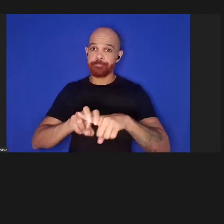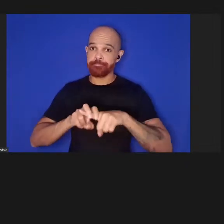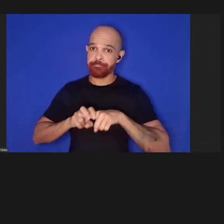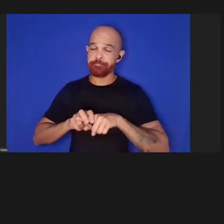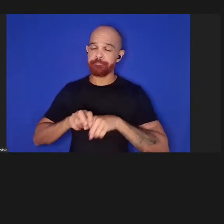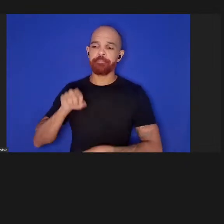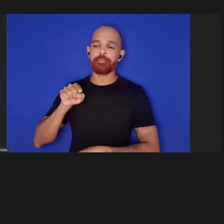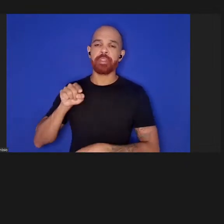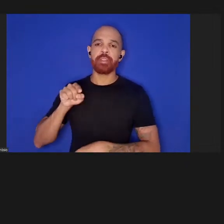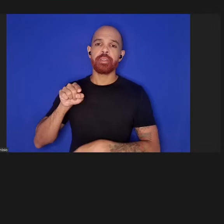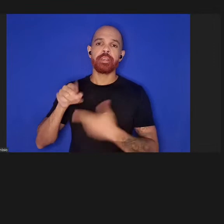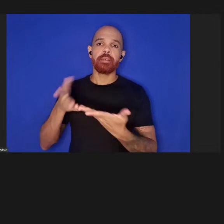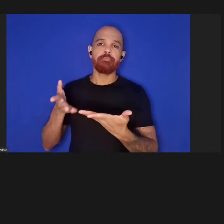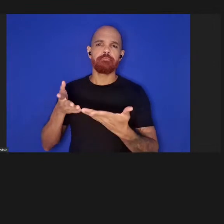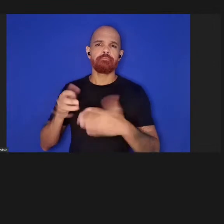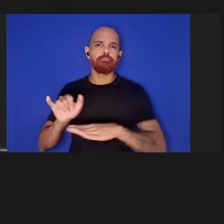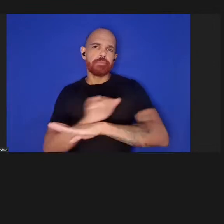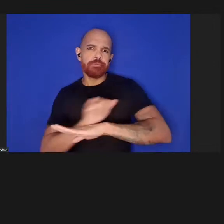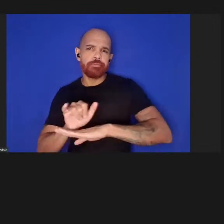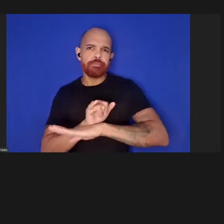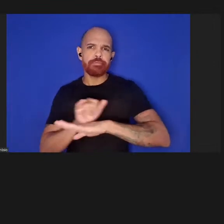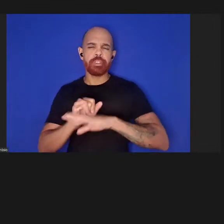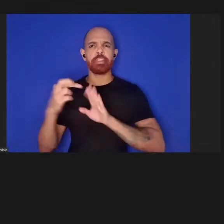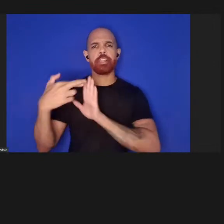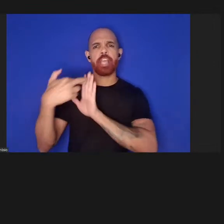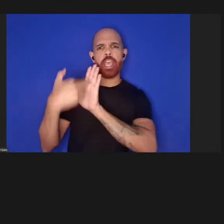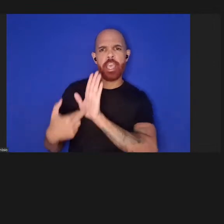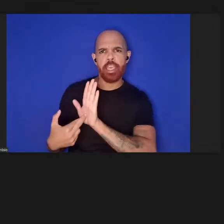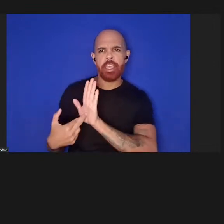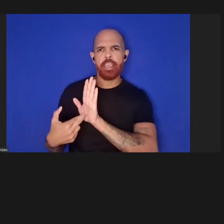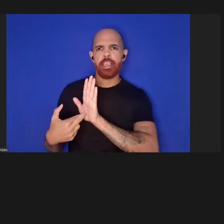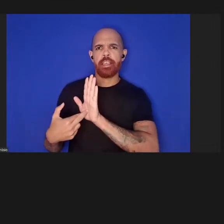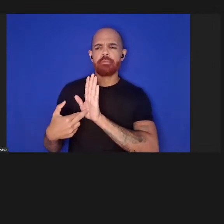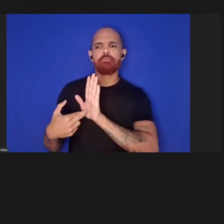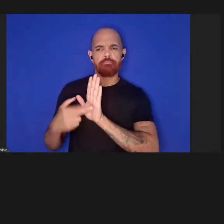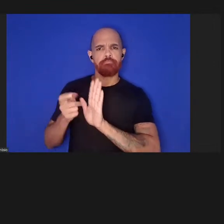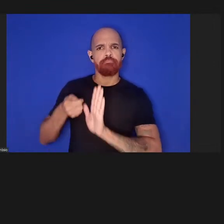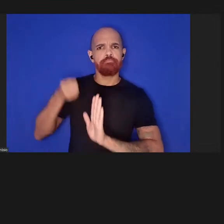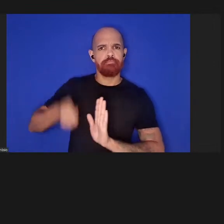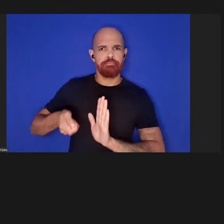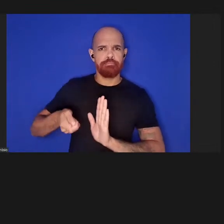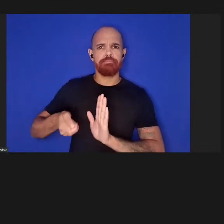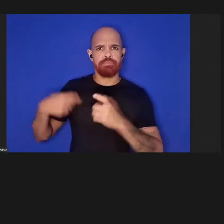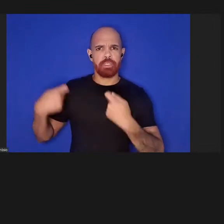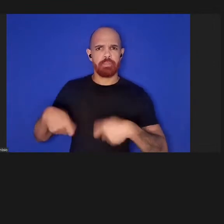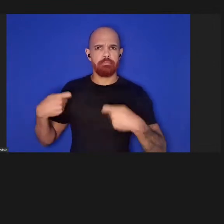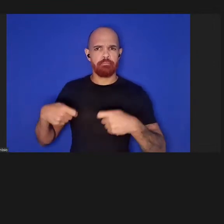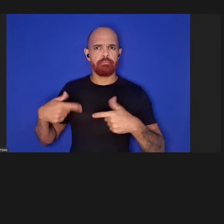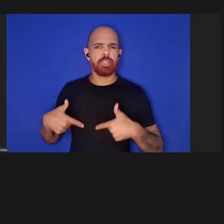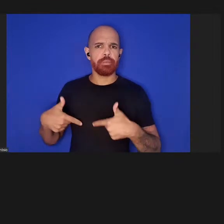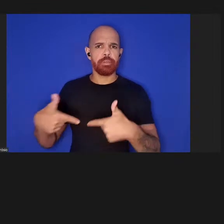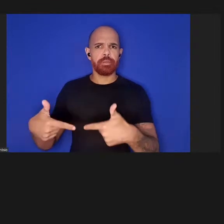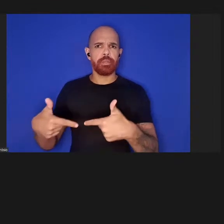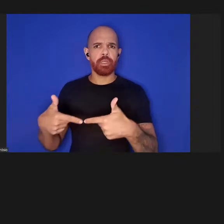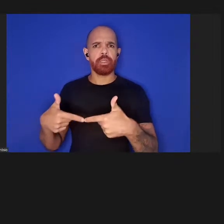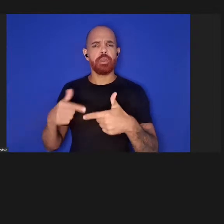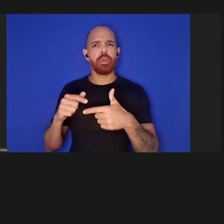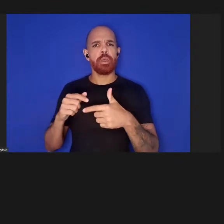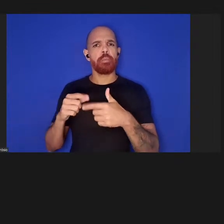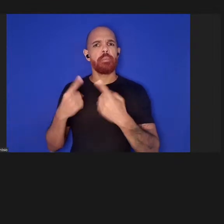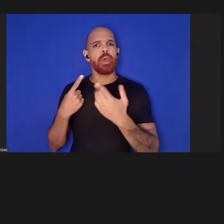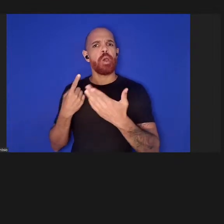medidas, das regulamentações que tiveram que ser implementadas para o enfrentamento da pandemia.